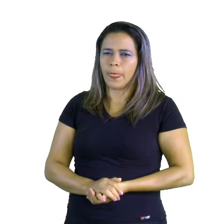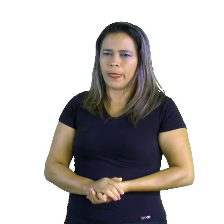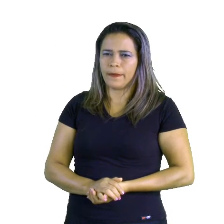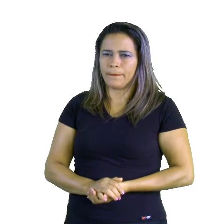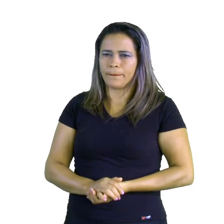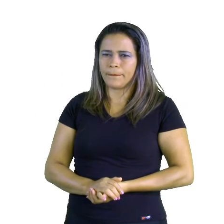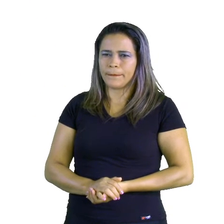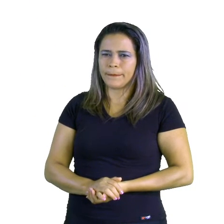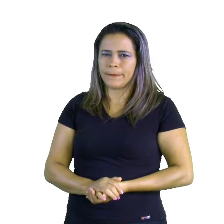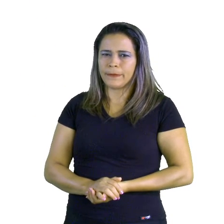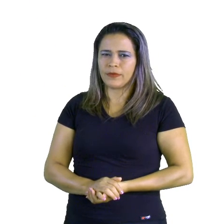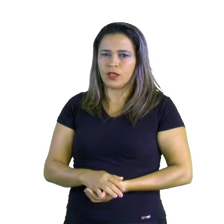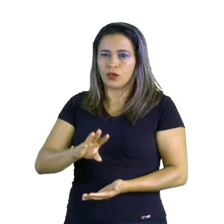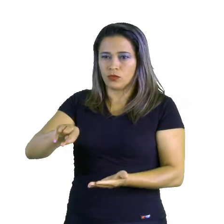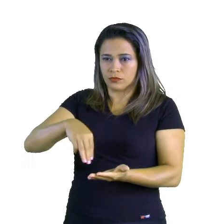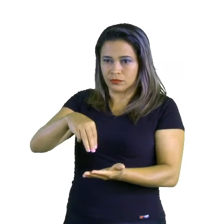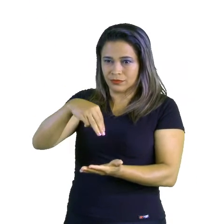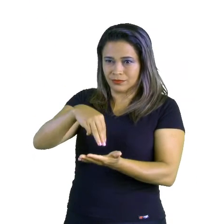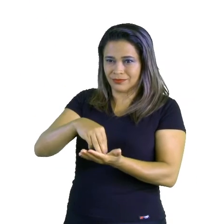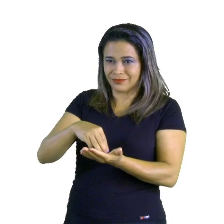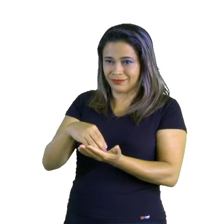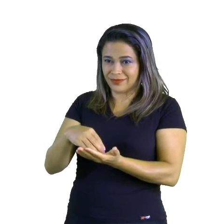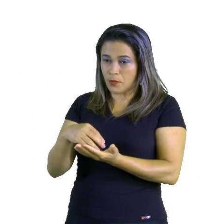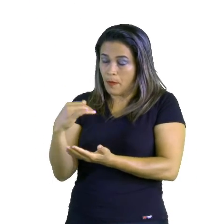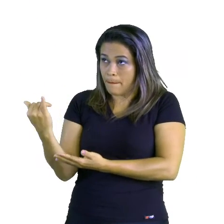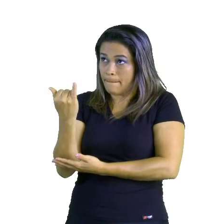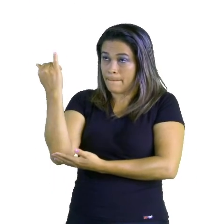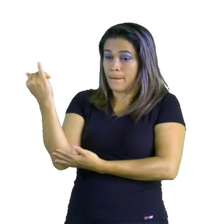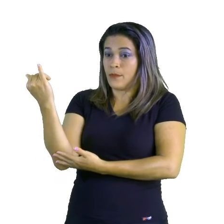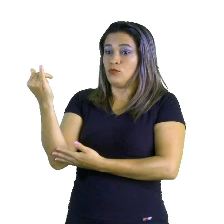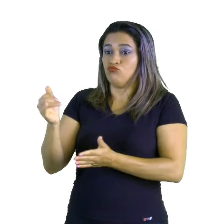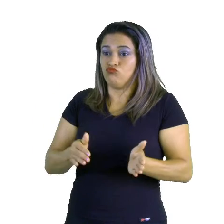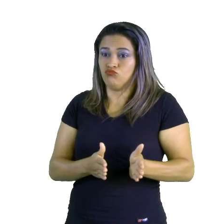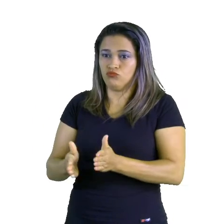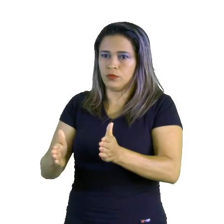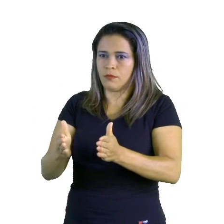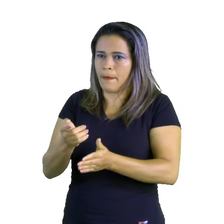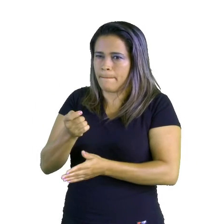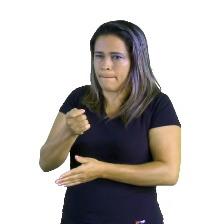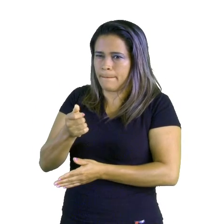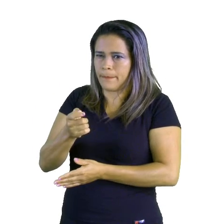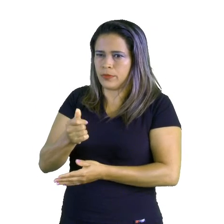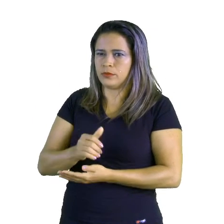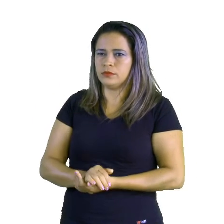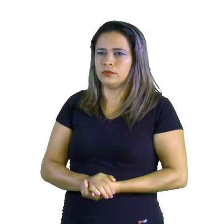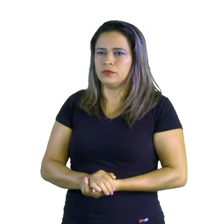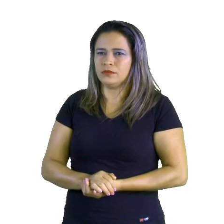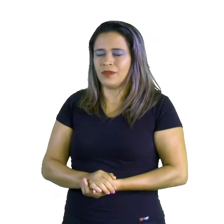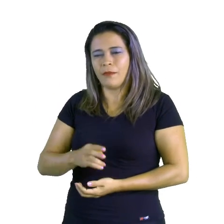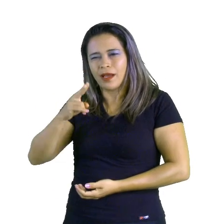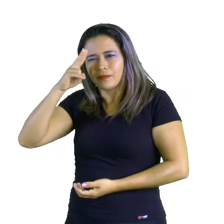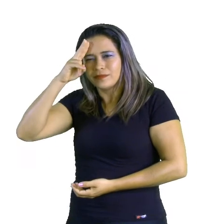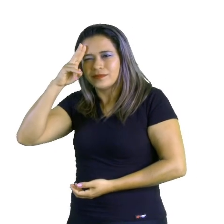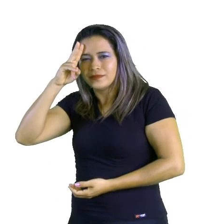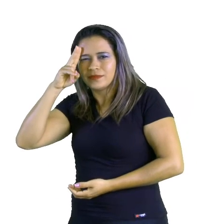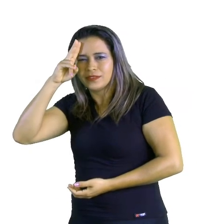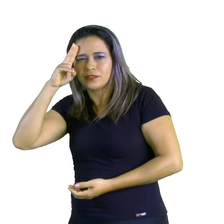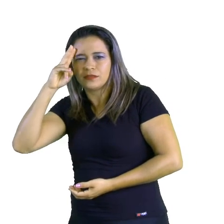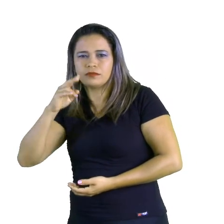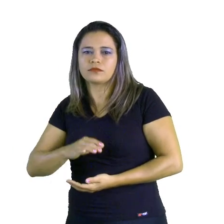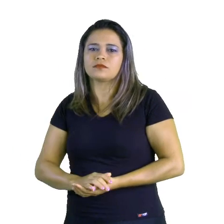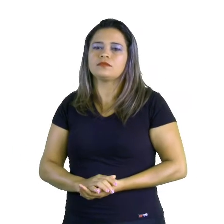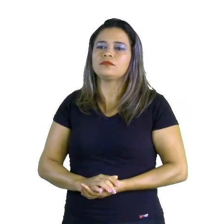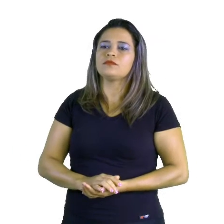eu tenho alguns importantes rios, mas poucos. Importantes principalmente em fator histórico. Eu tenho o Rio